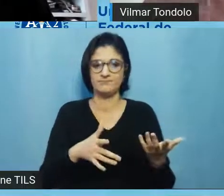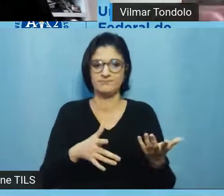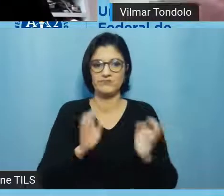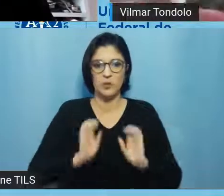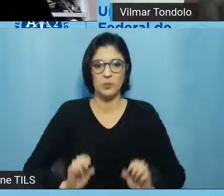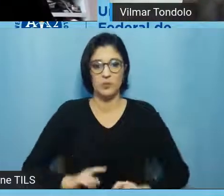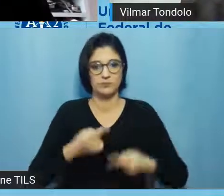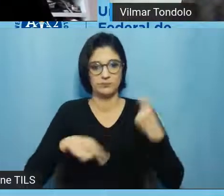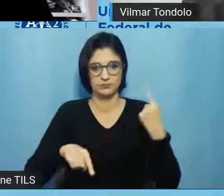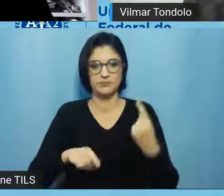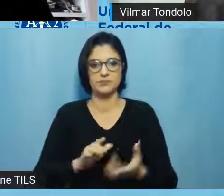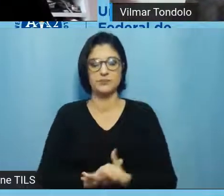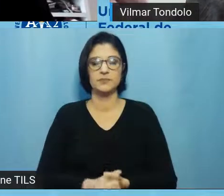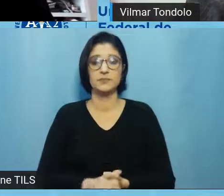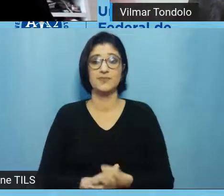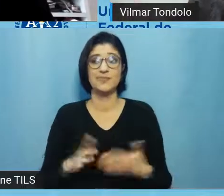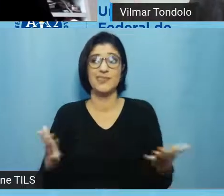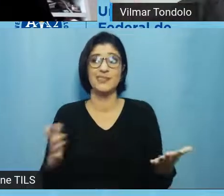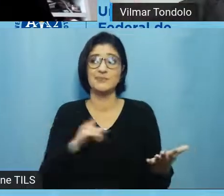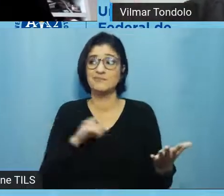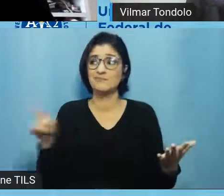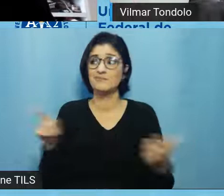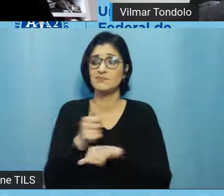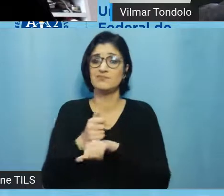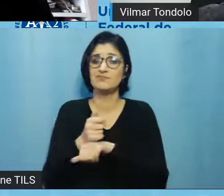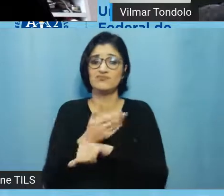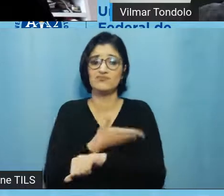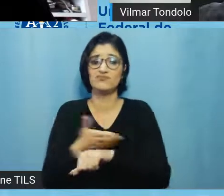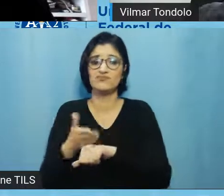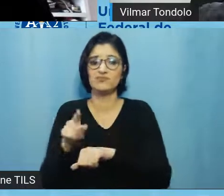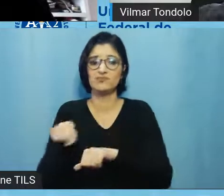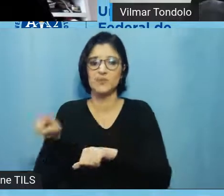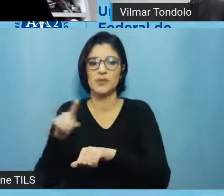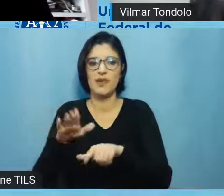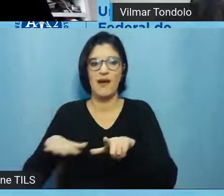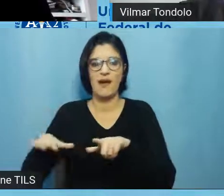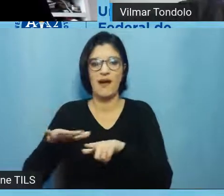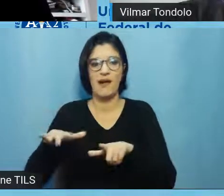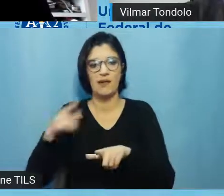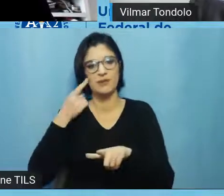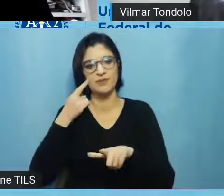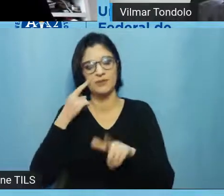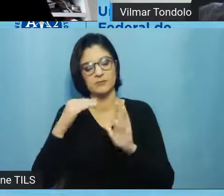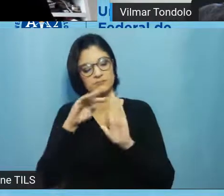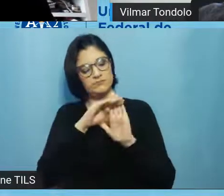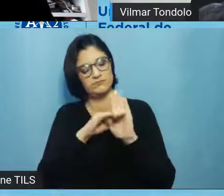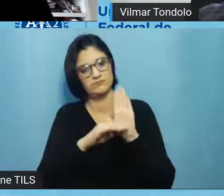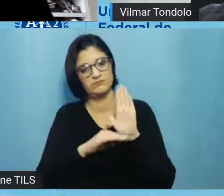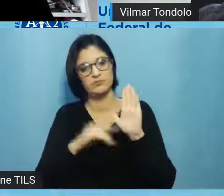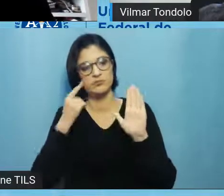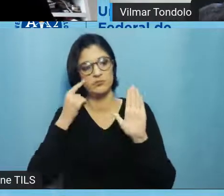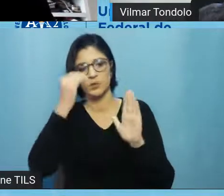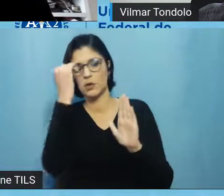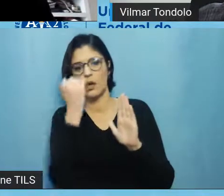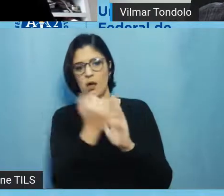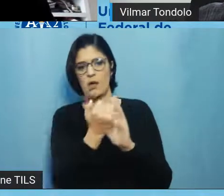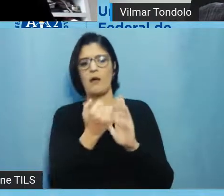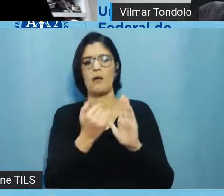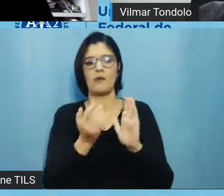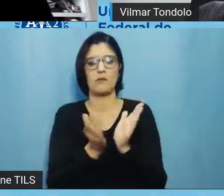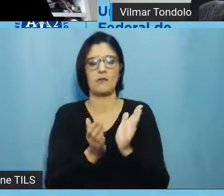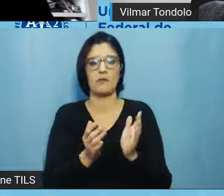muitos dos periódicos da área utilizam esses guias, colocam lá que segue, né, o